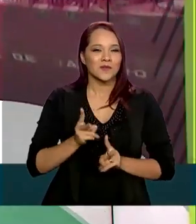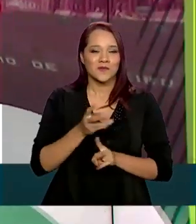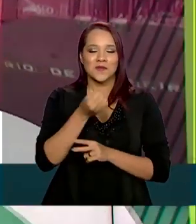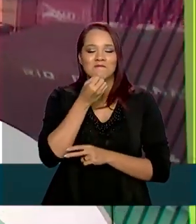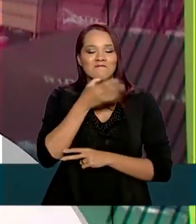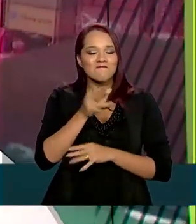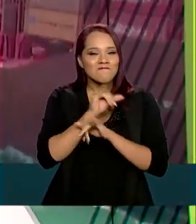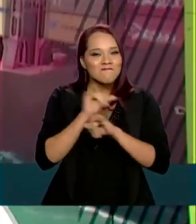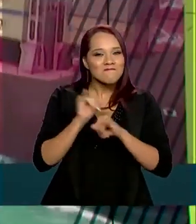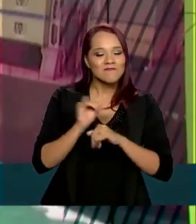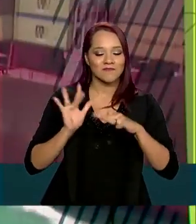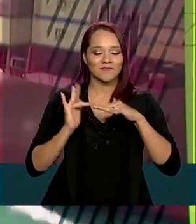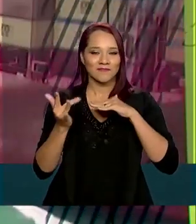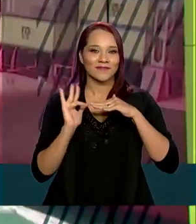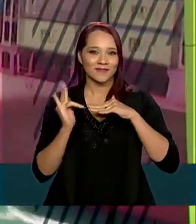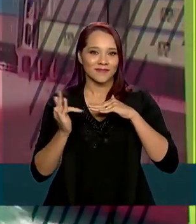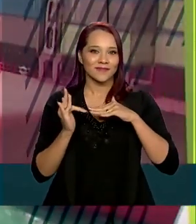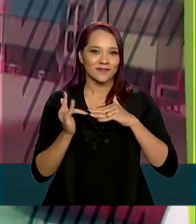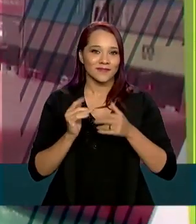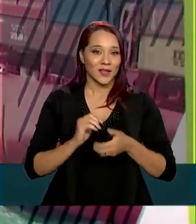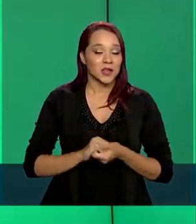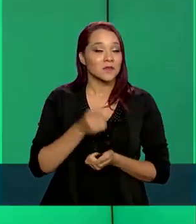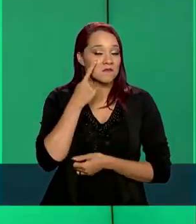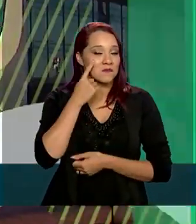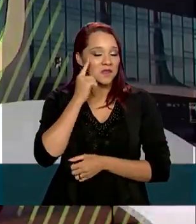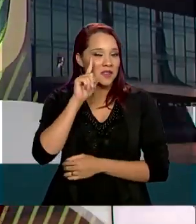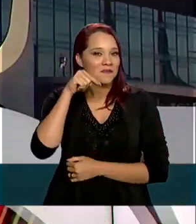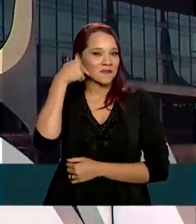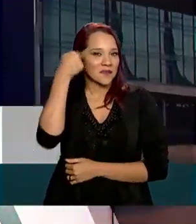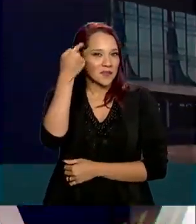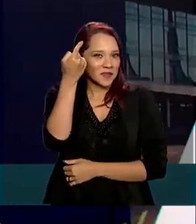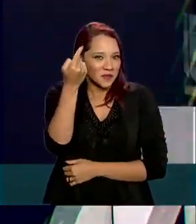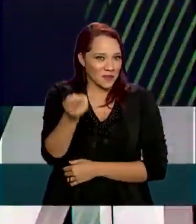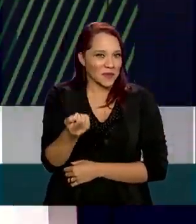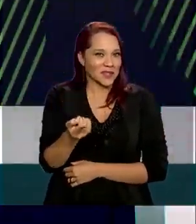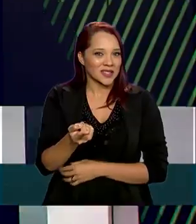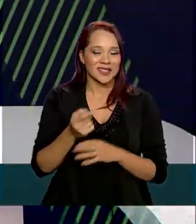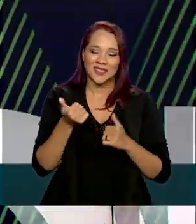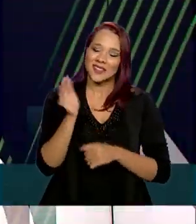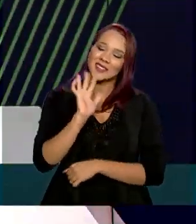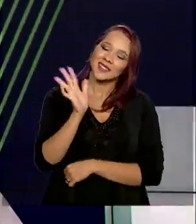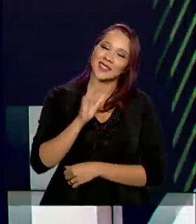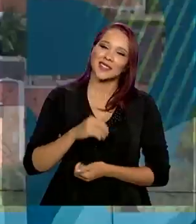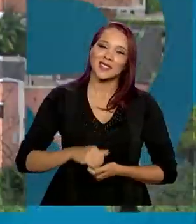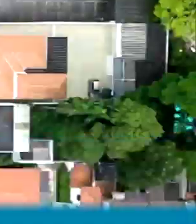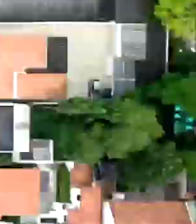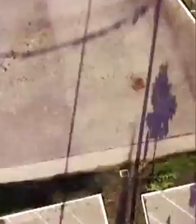informado pelas nossas redes sociais. Nos vemos daqui a pouquinho na próxima edição. Até lá!